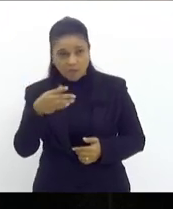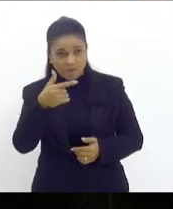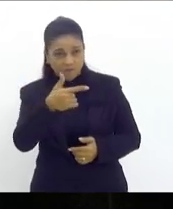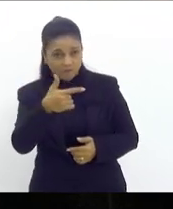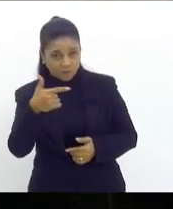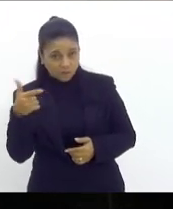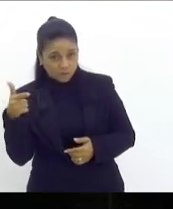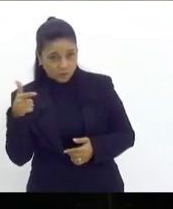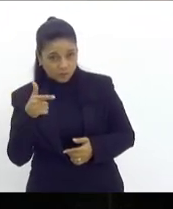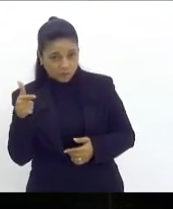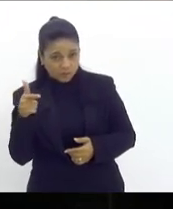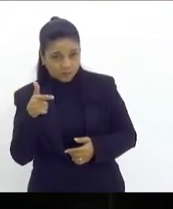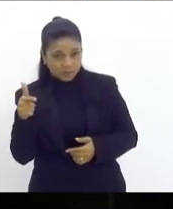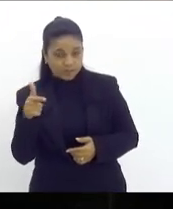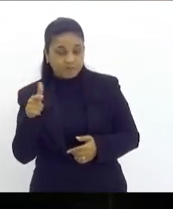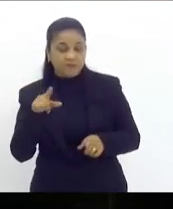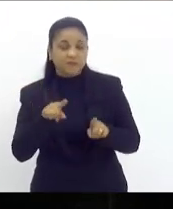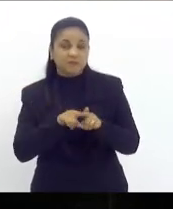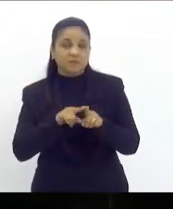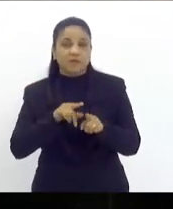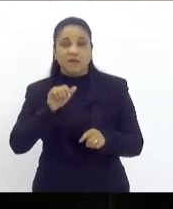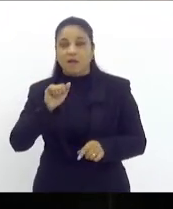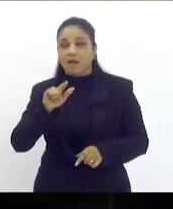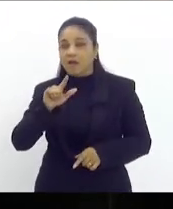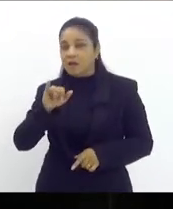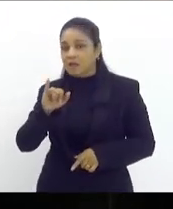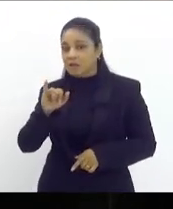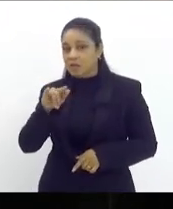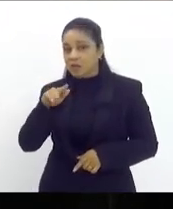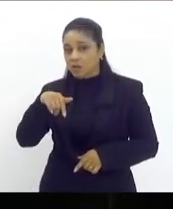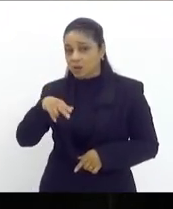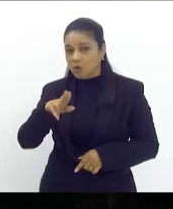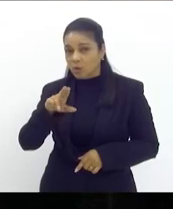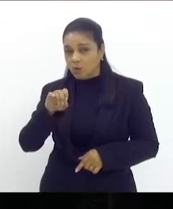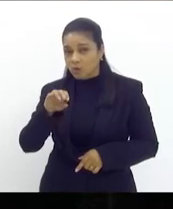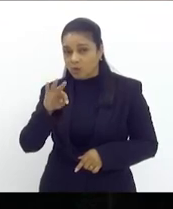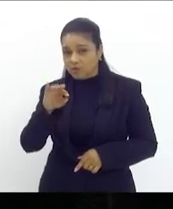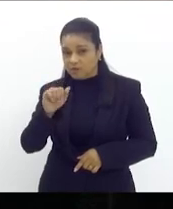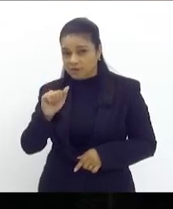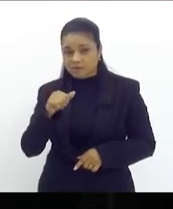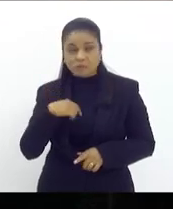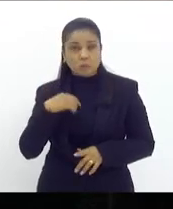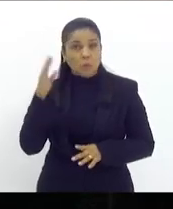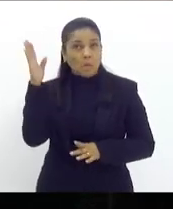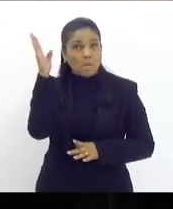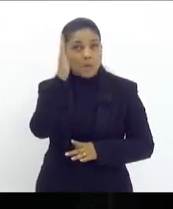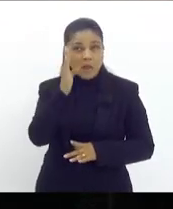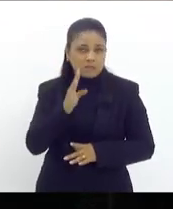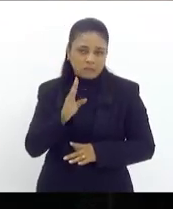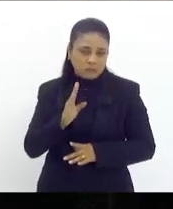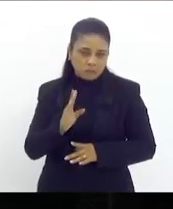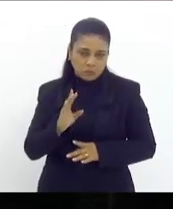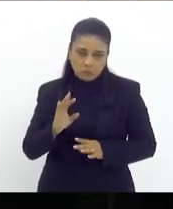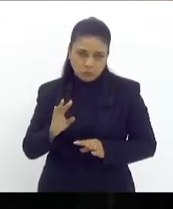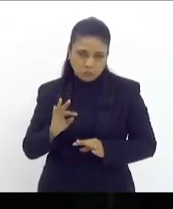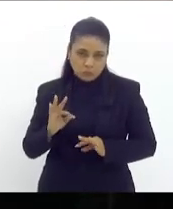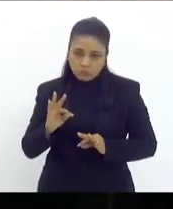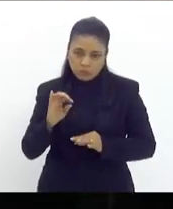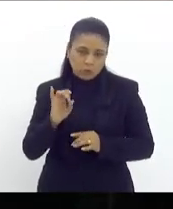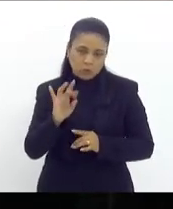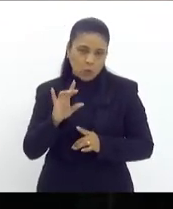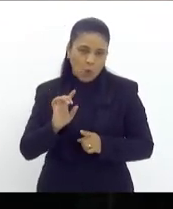e as alíquotas que eram praticadas não só no Rio de Janeiro no Brasil inteiro foram